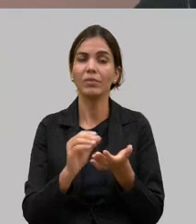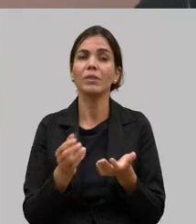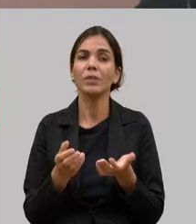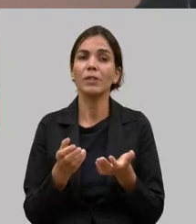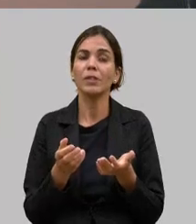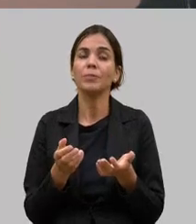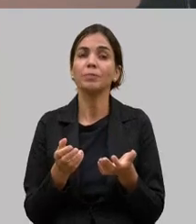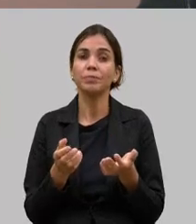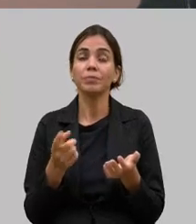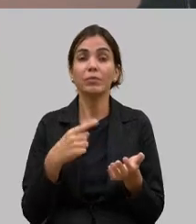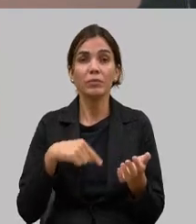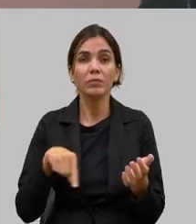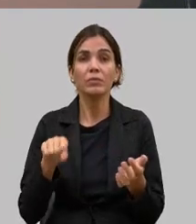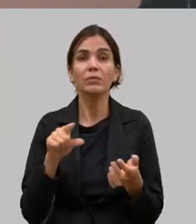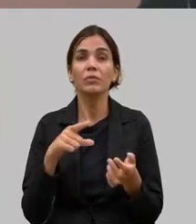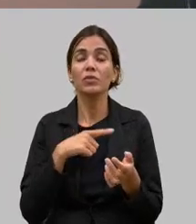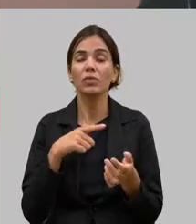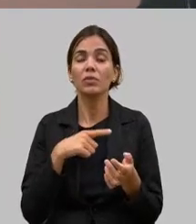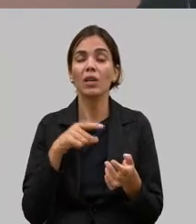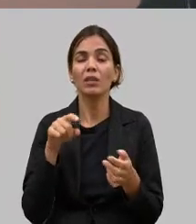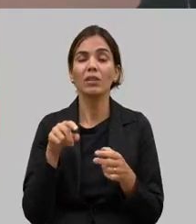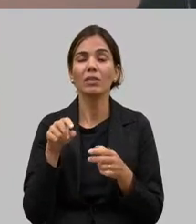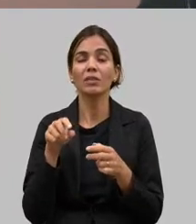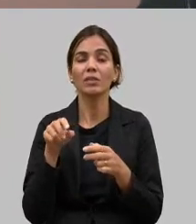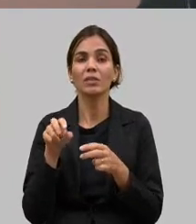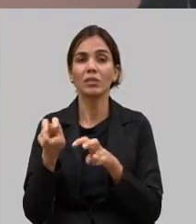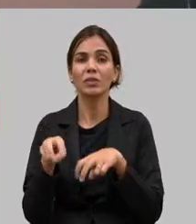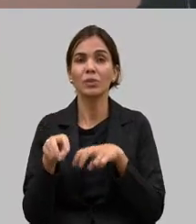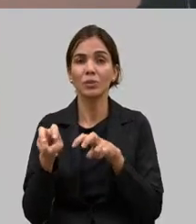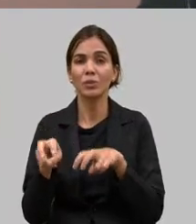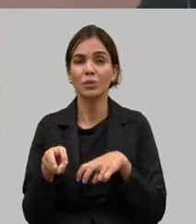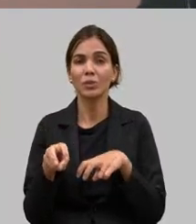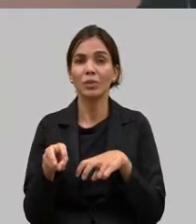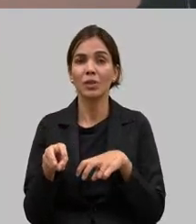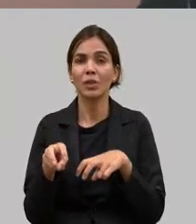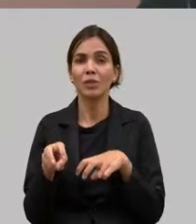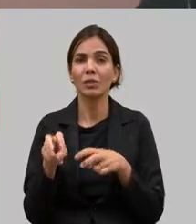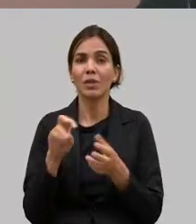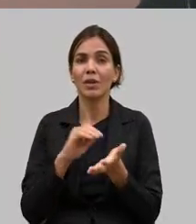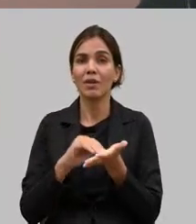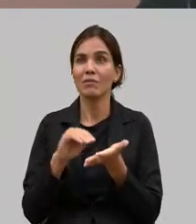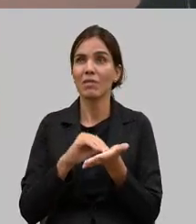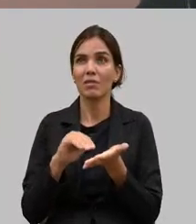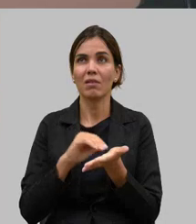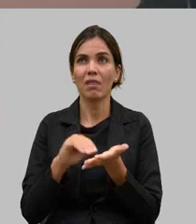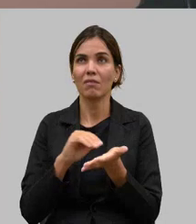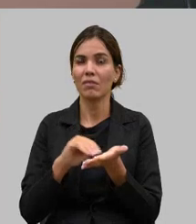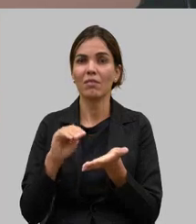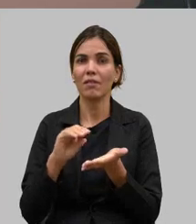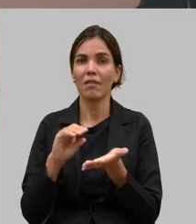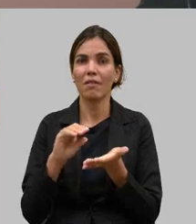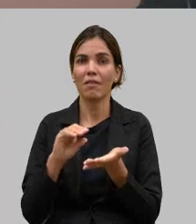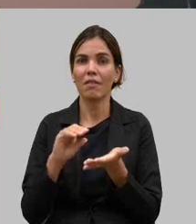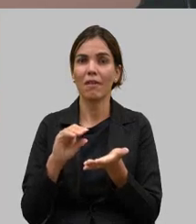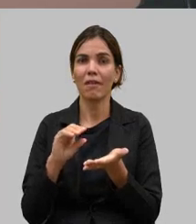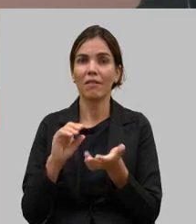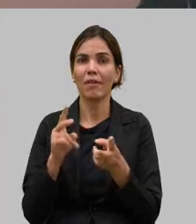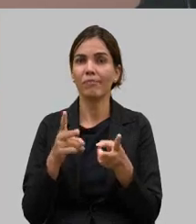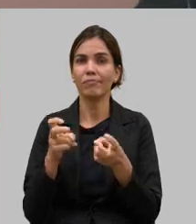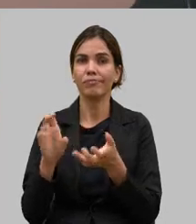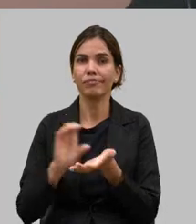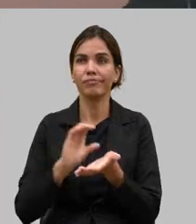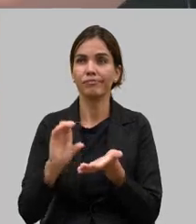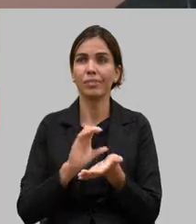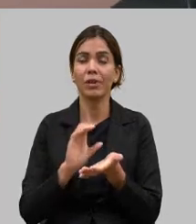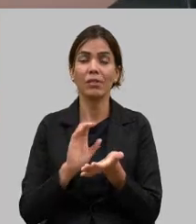nós temos aqui no agro o trabalho a secretaria não é uma secretaria que arrecada se você vê o único órgão que arrecada dentro da secretaria é o